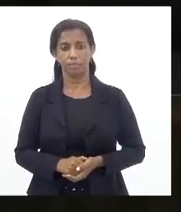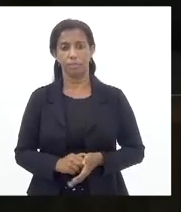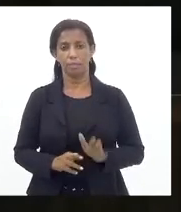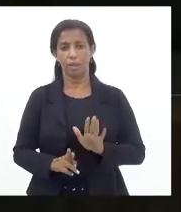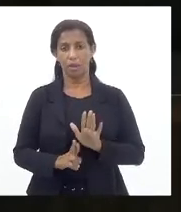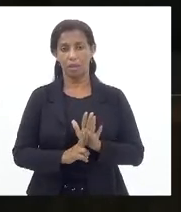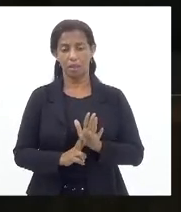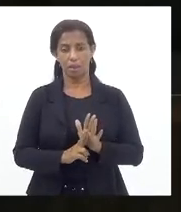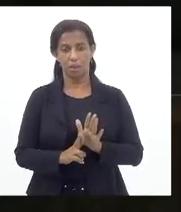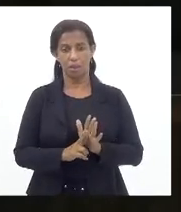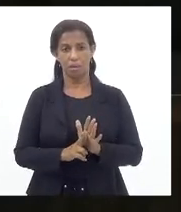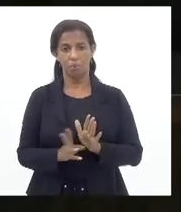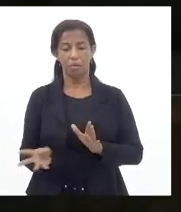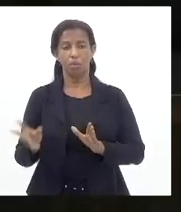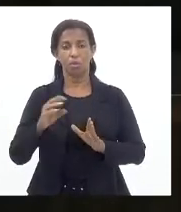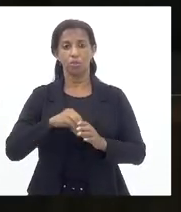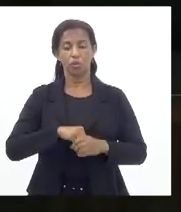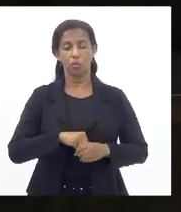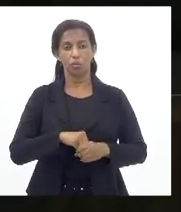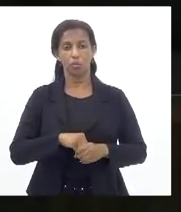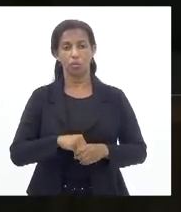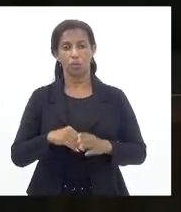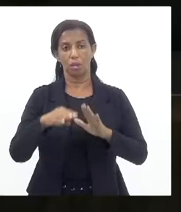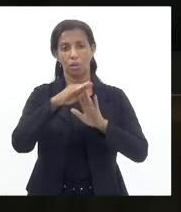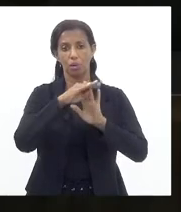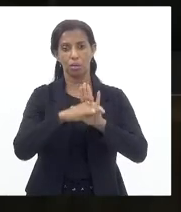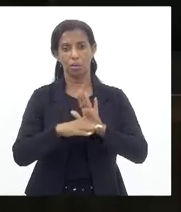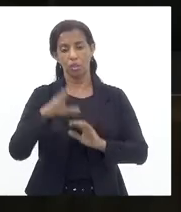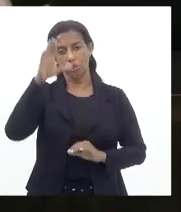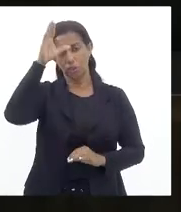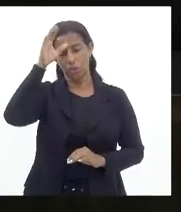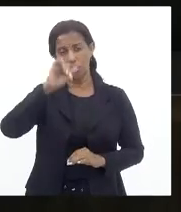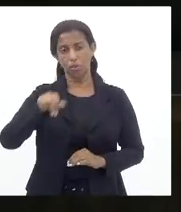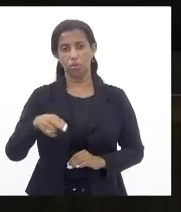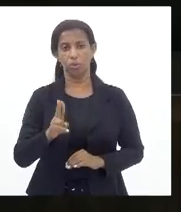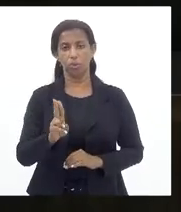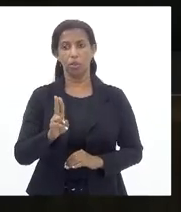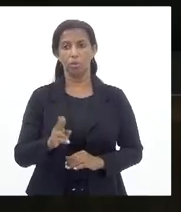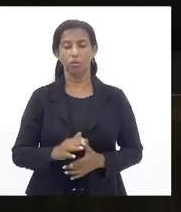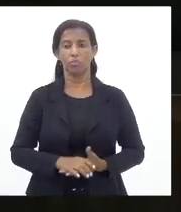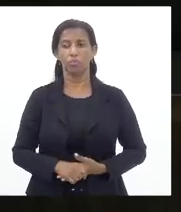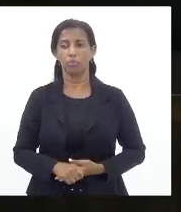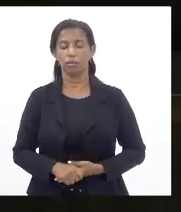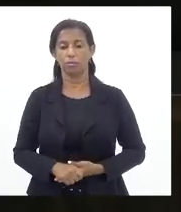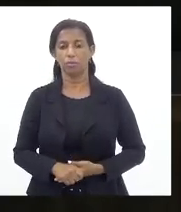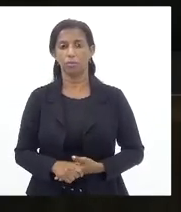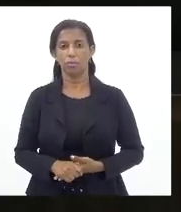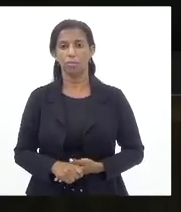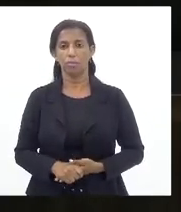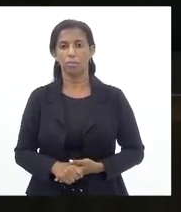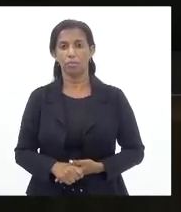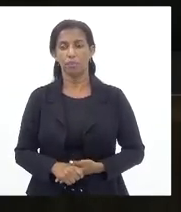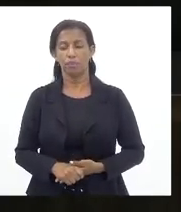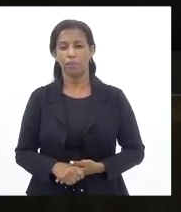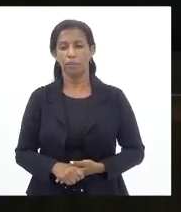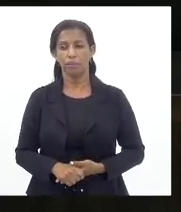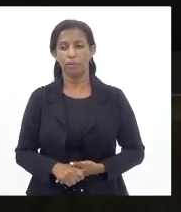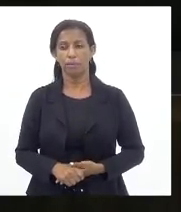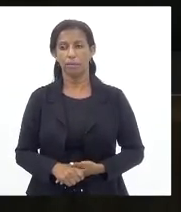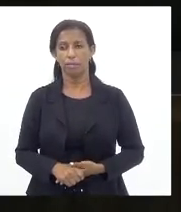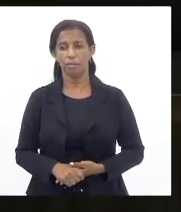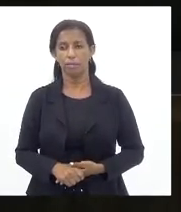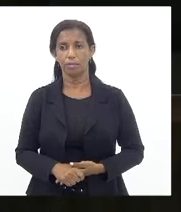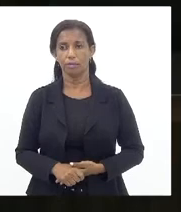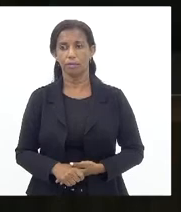requerimento de inclusão na hora do dia, deputada Tia Chu. Os senhores que aprovam o projeto. Projeto. Projeto. Tem que falar.